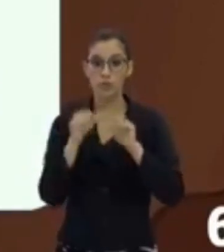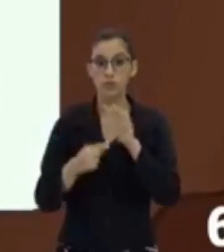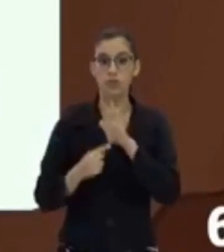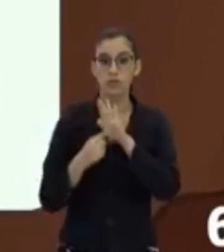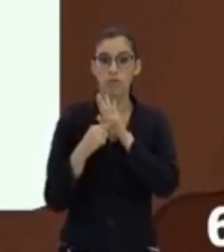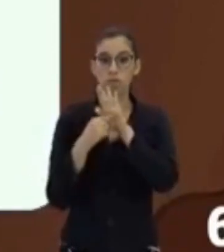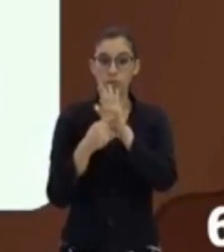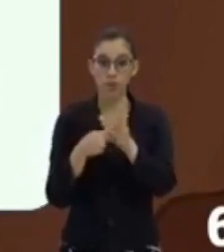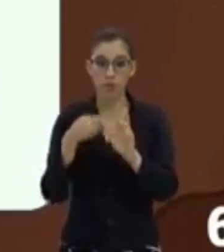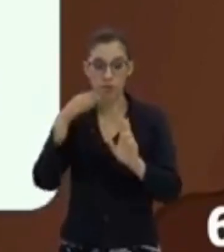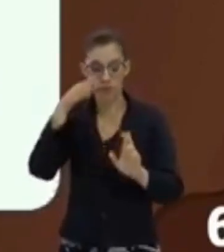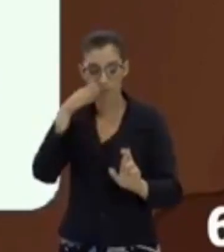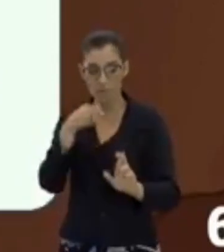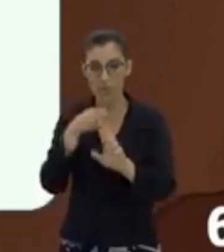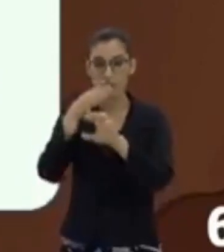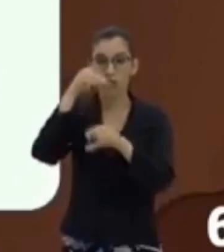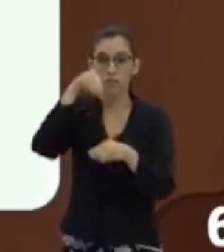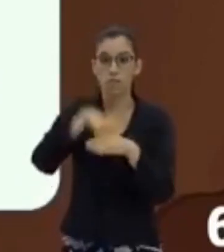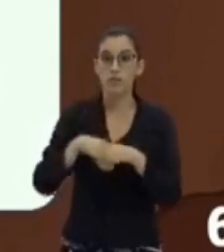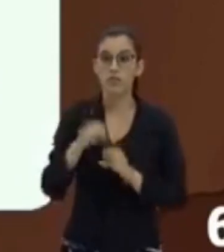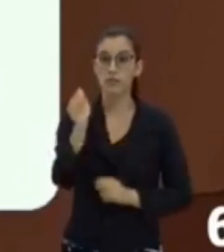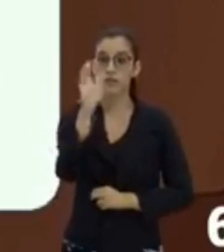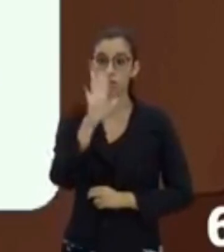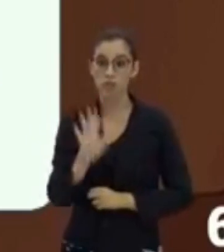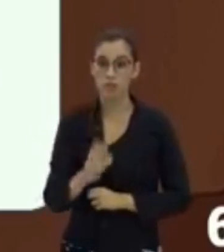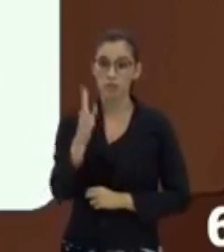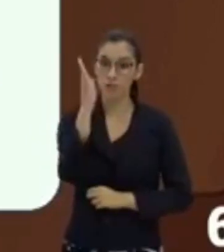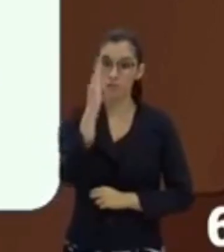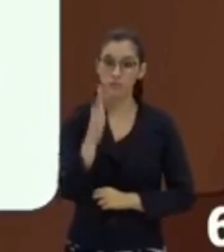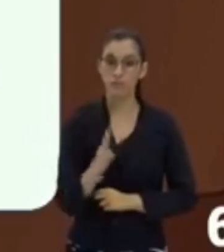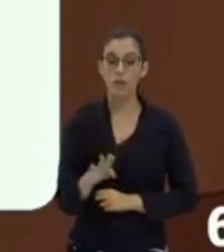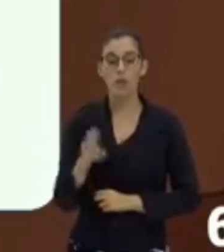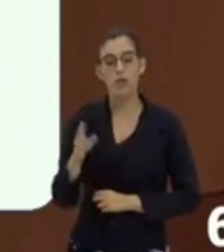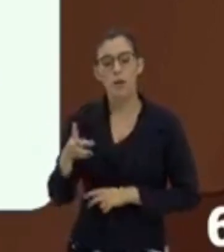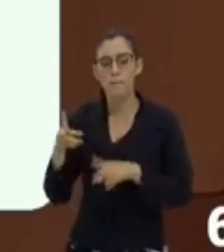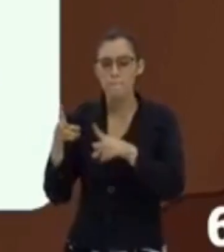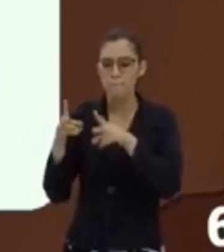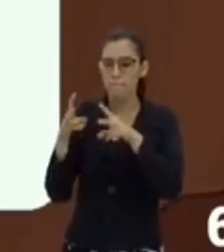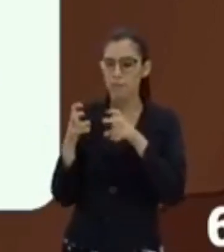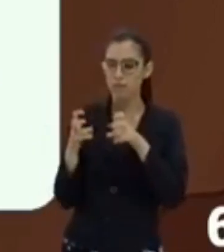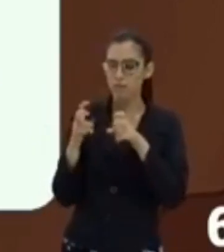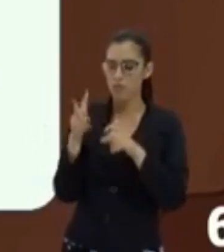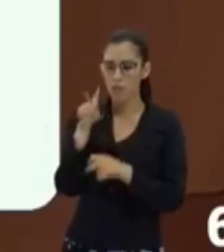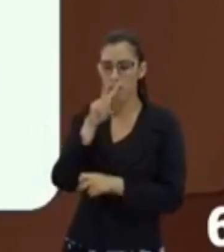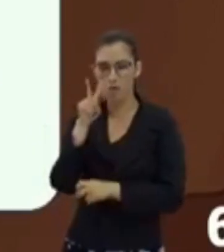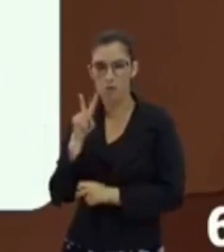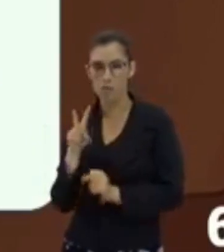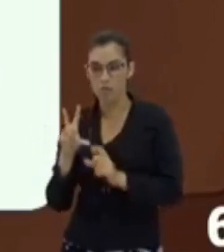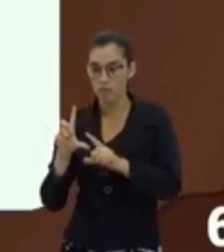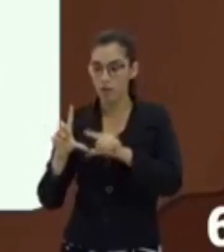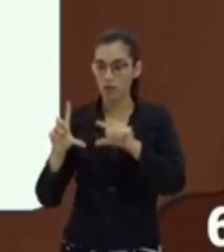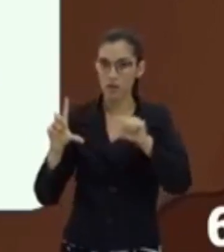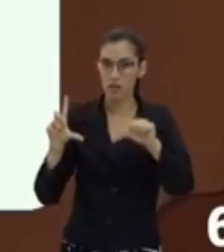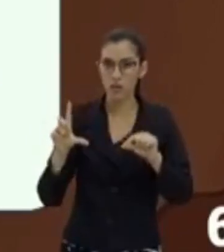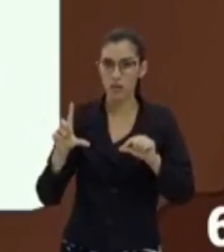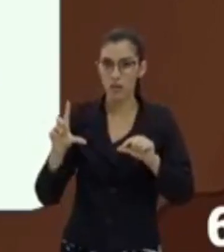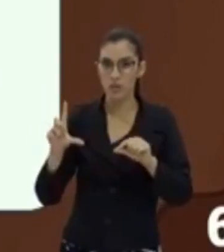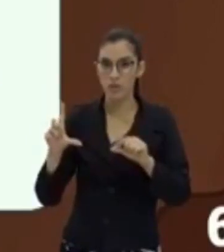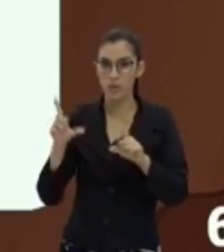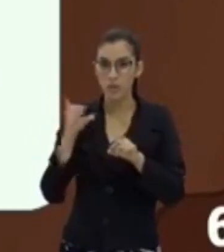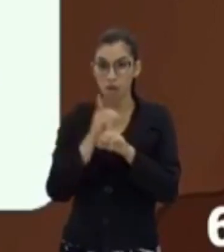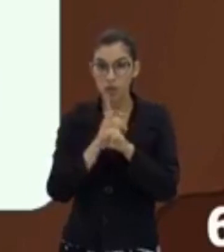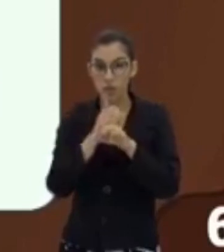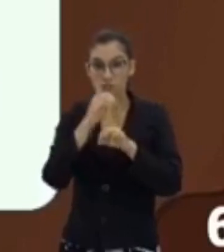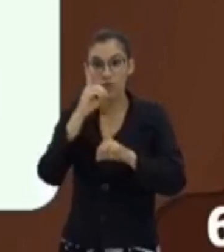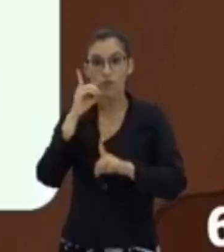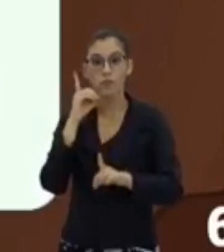no mapa. Então, quando você olha para uma legenda, por exemplo, se eu encontro esse símbolo aqui, eu sei